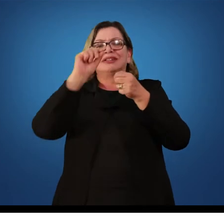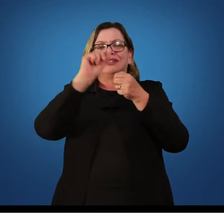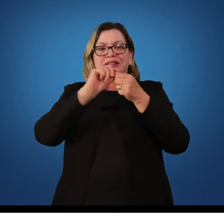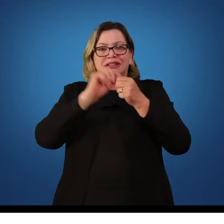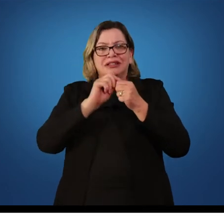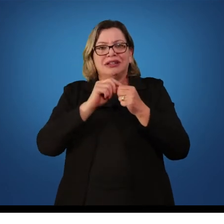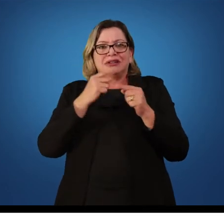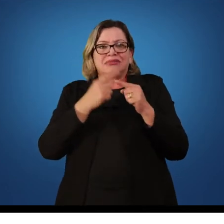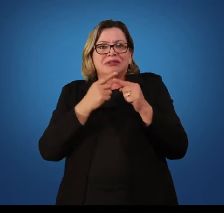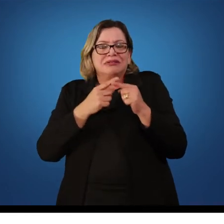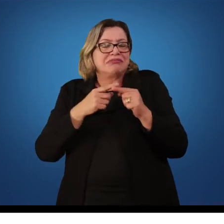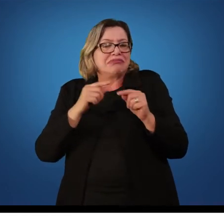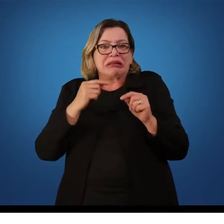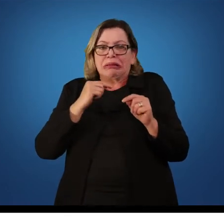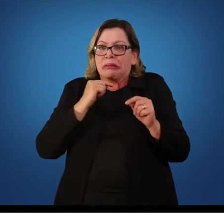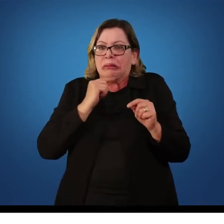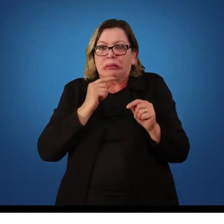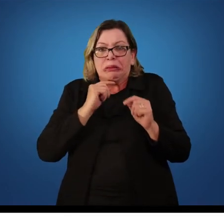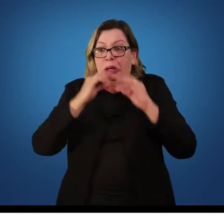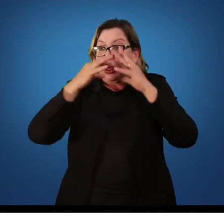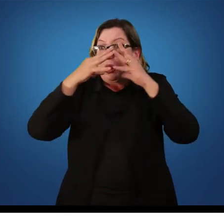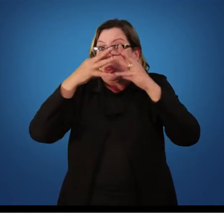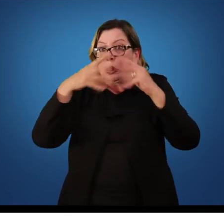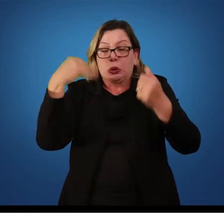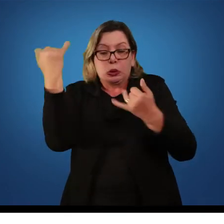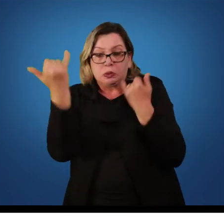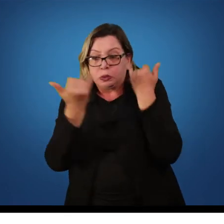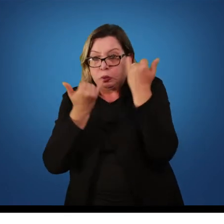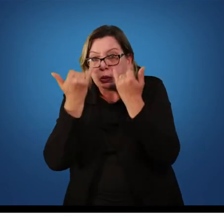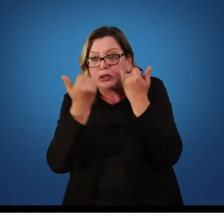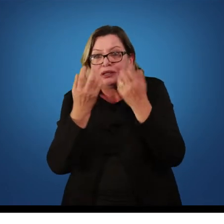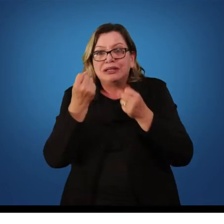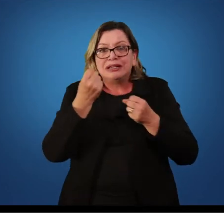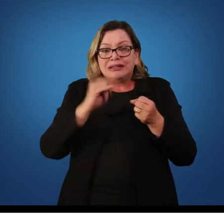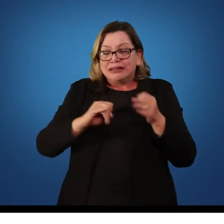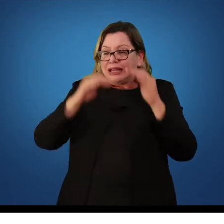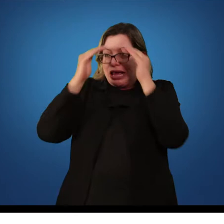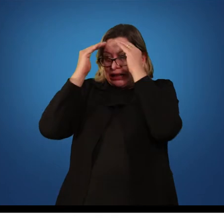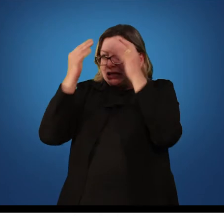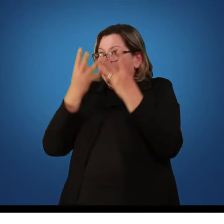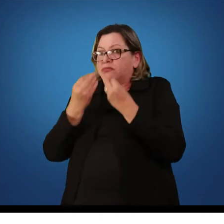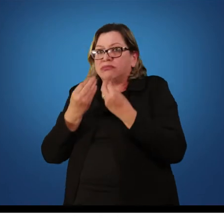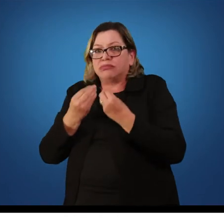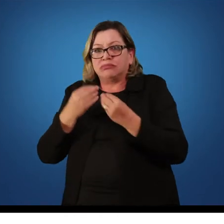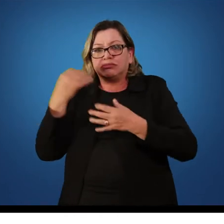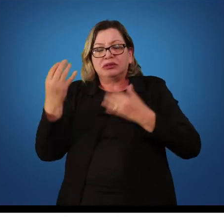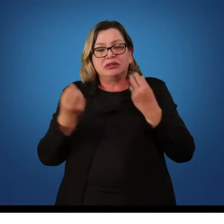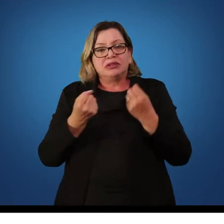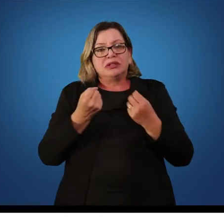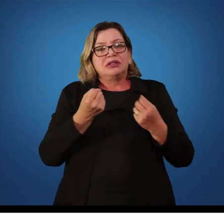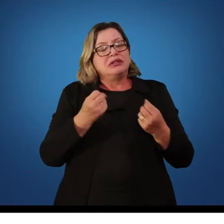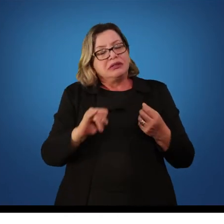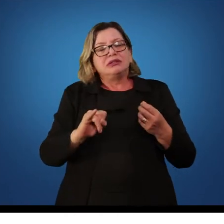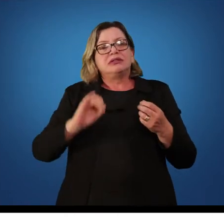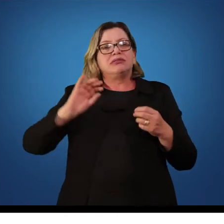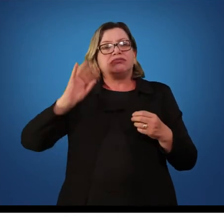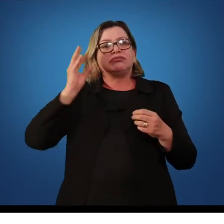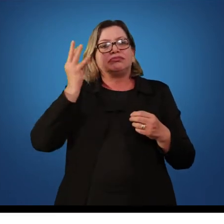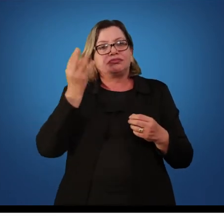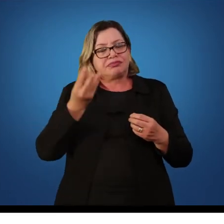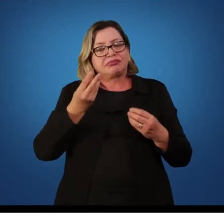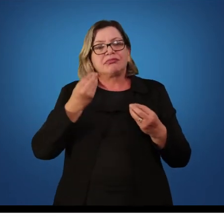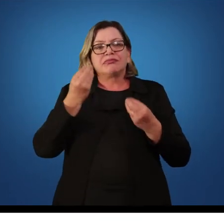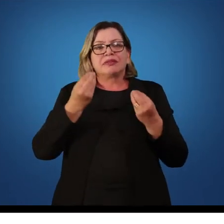consigo pegar todas as informações, um grande número de informações referentes à